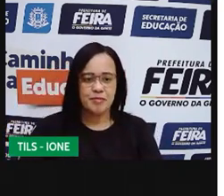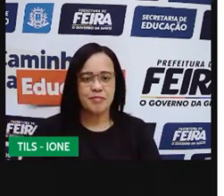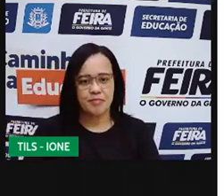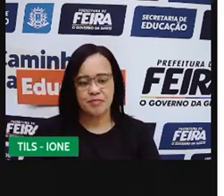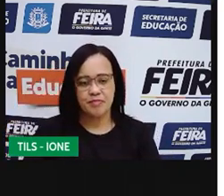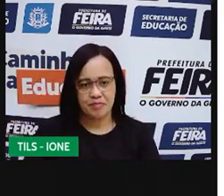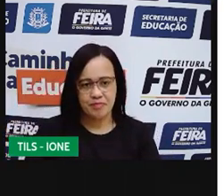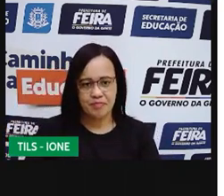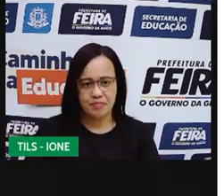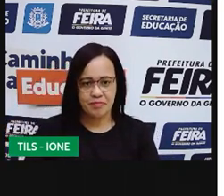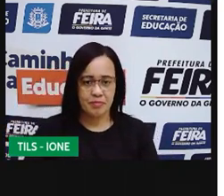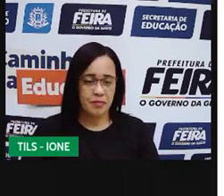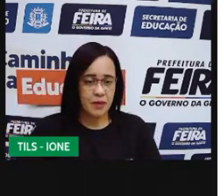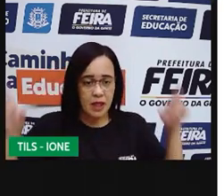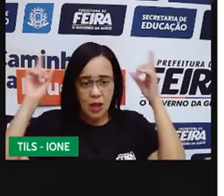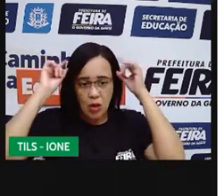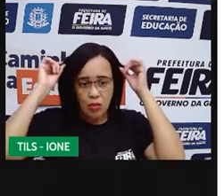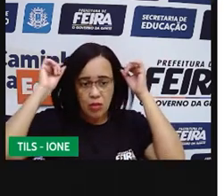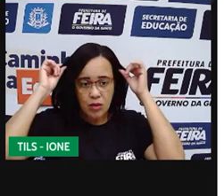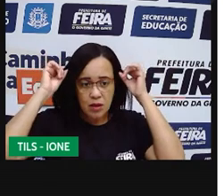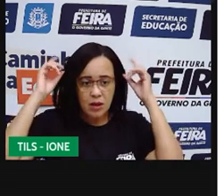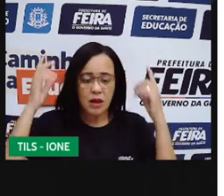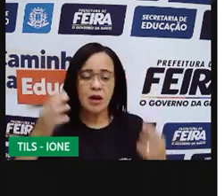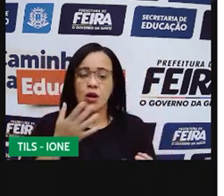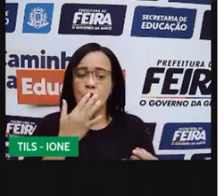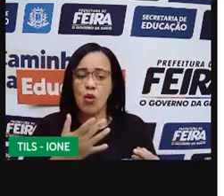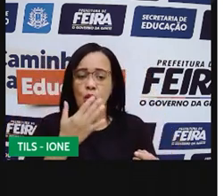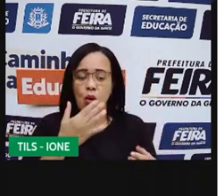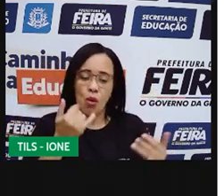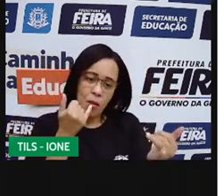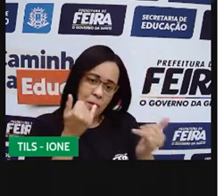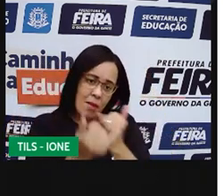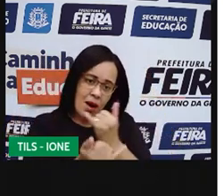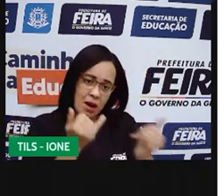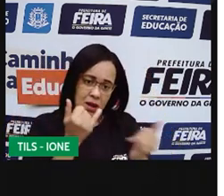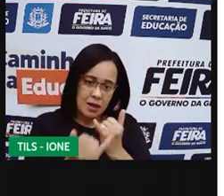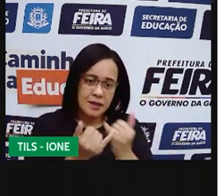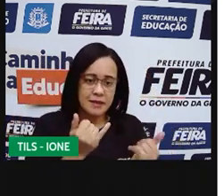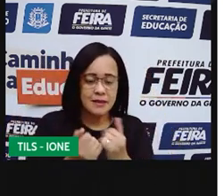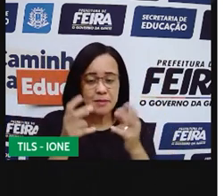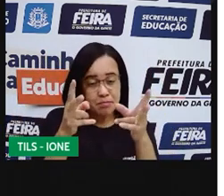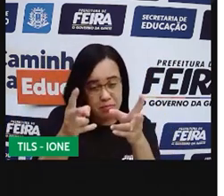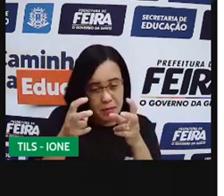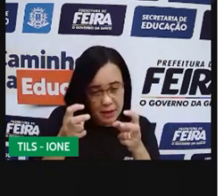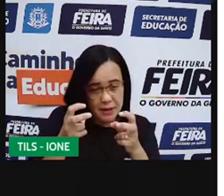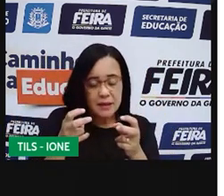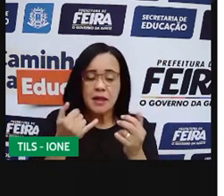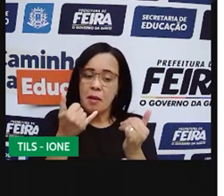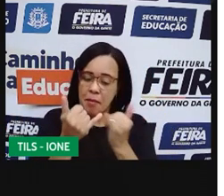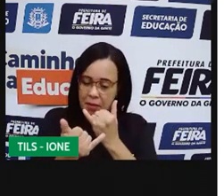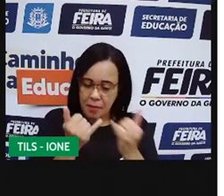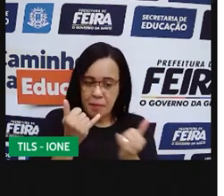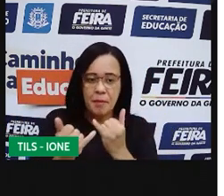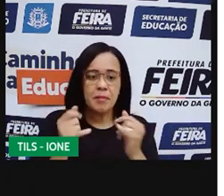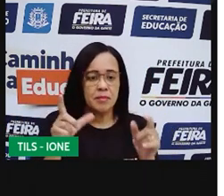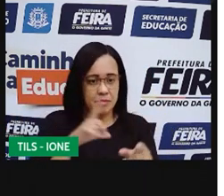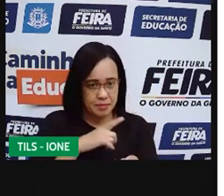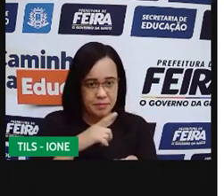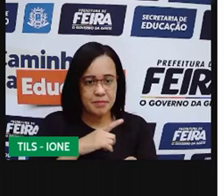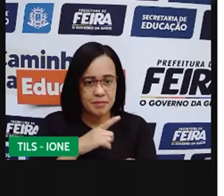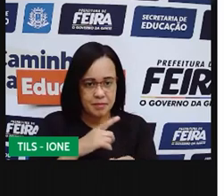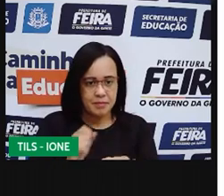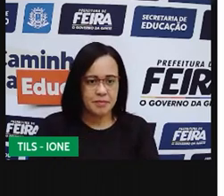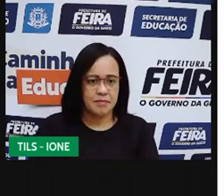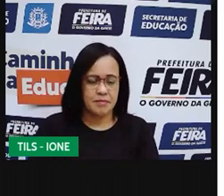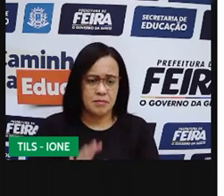A textura do cabelo e a cor também é parecida, a gente consegue observar isso. Mas a